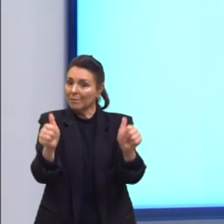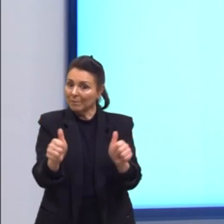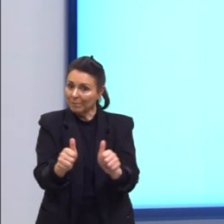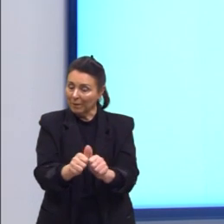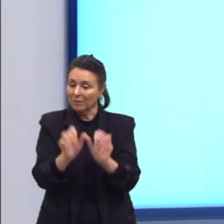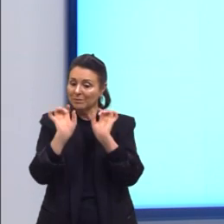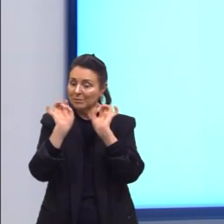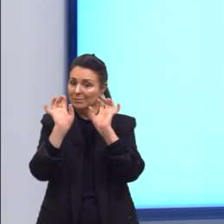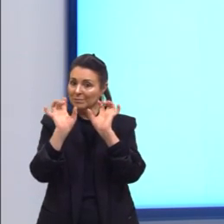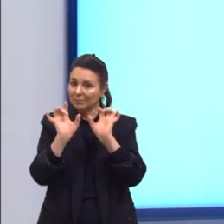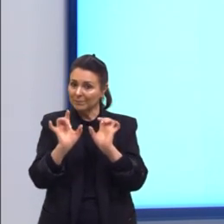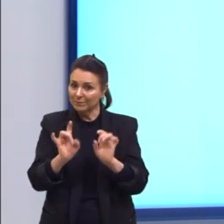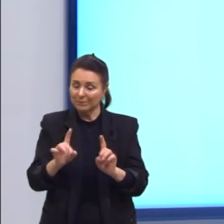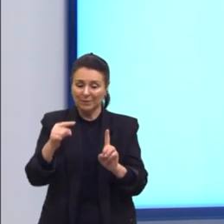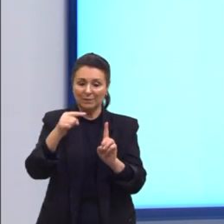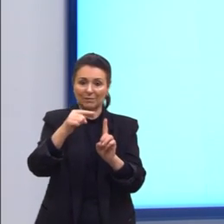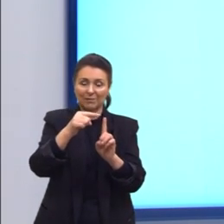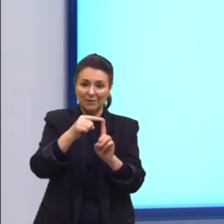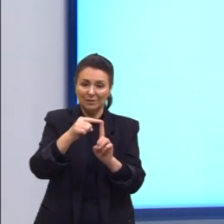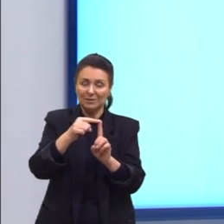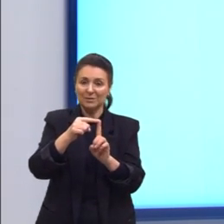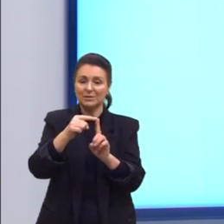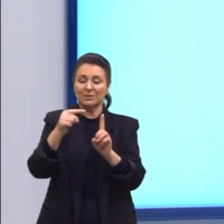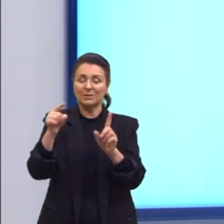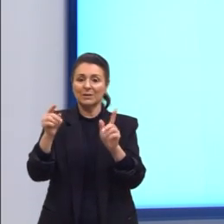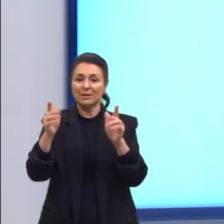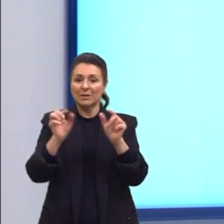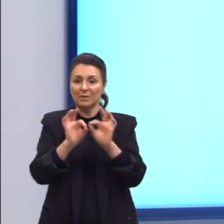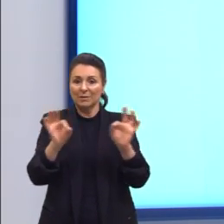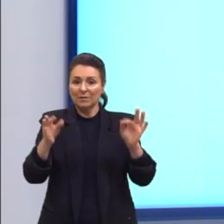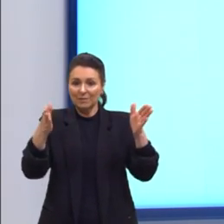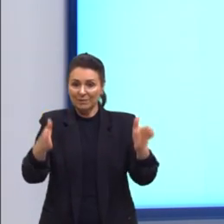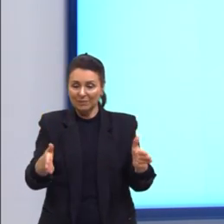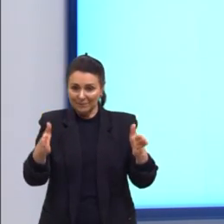então, dos vértices, faces e arestas.